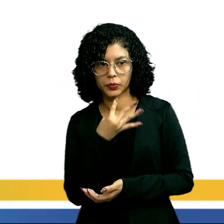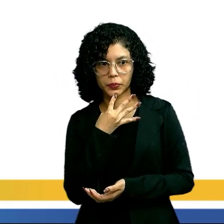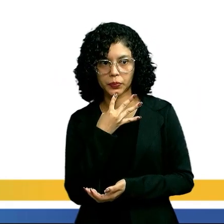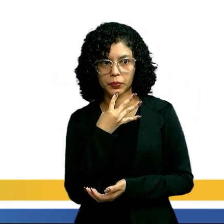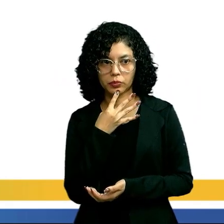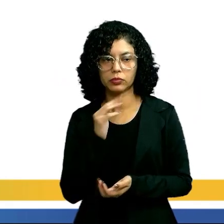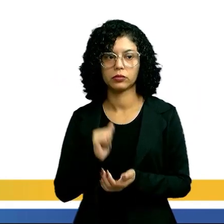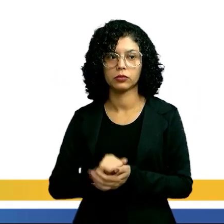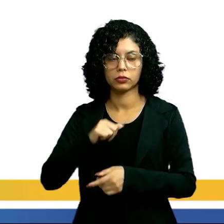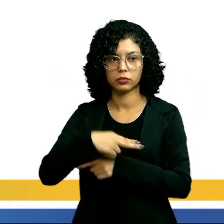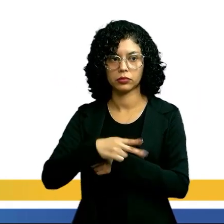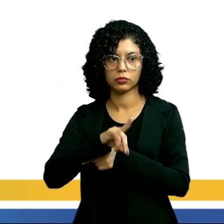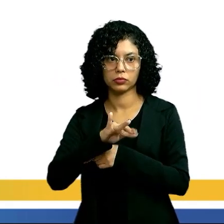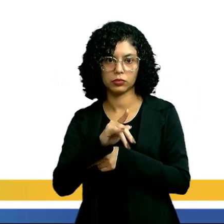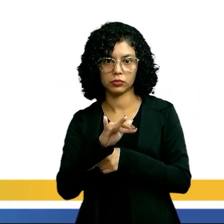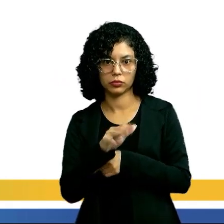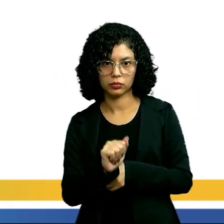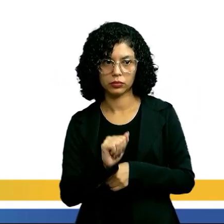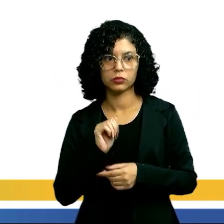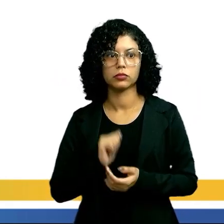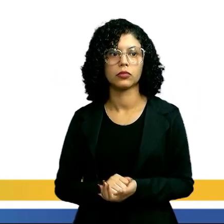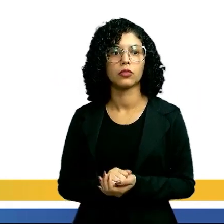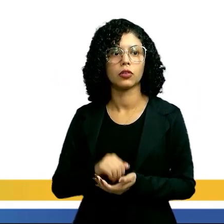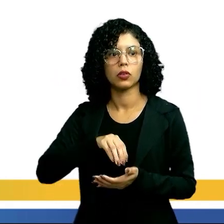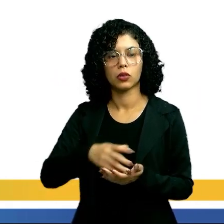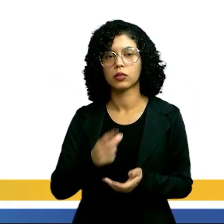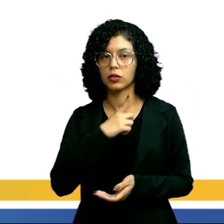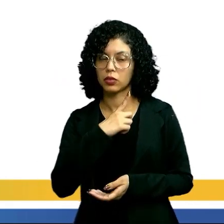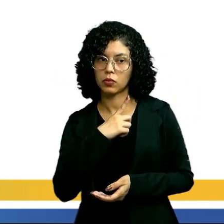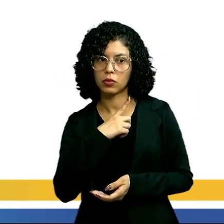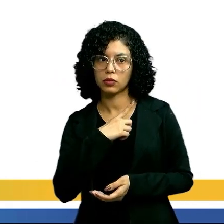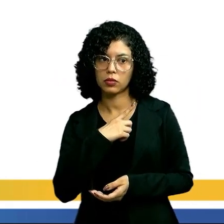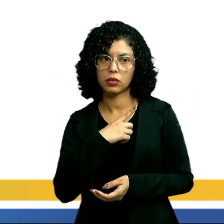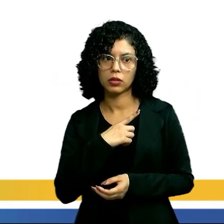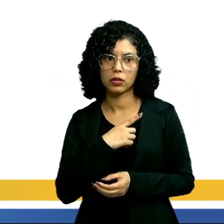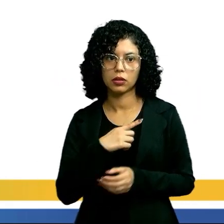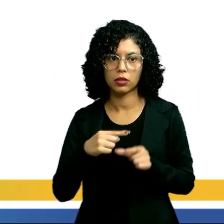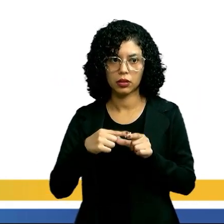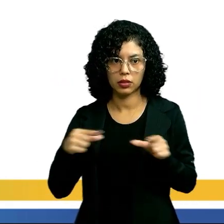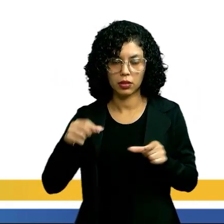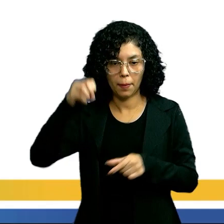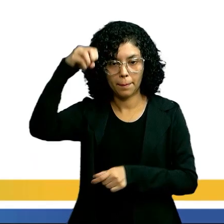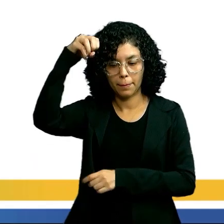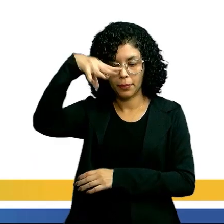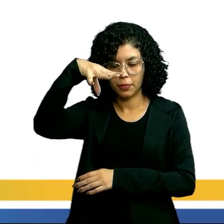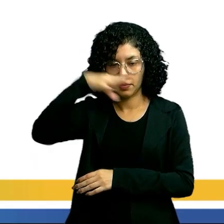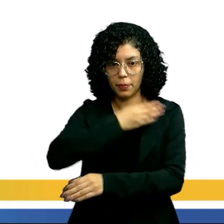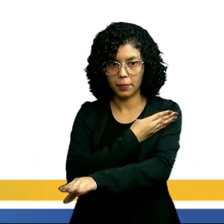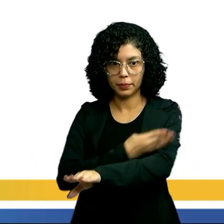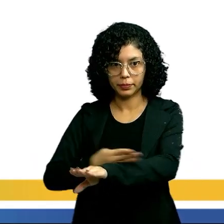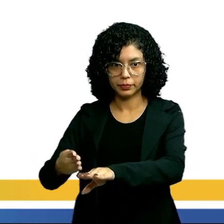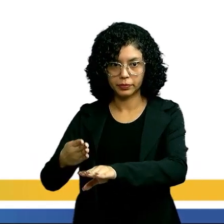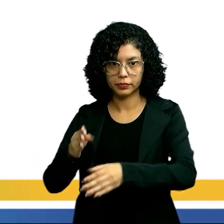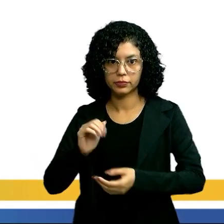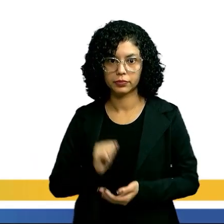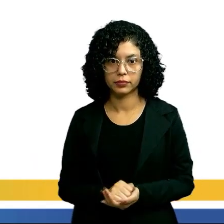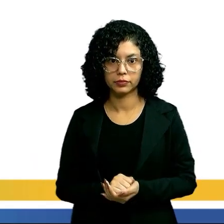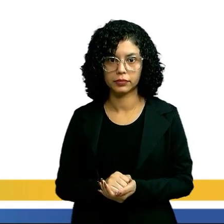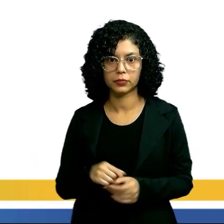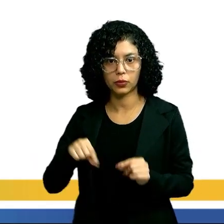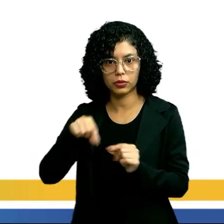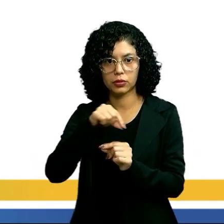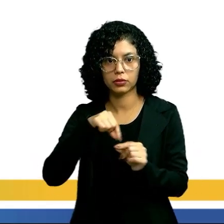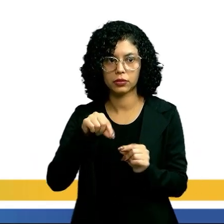Para recolher os náuprios, coloca-se uma lâmpada branca fluorescente na boca da